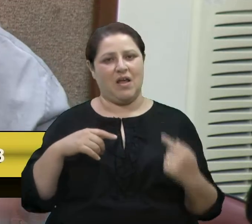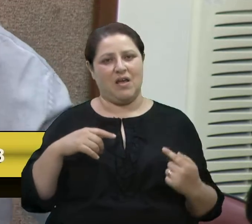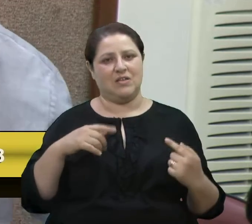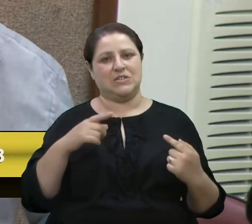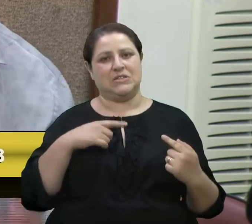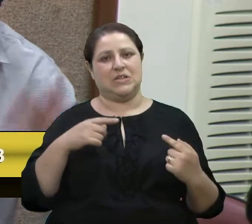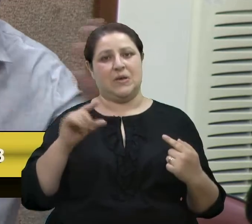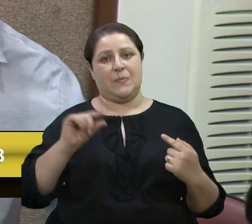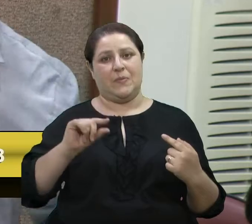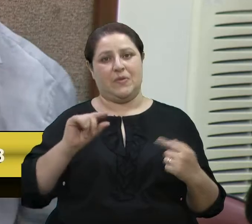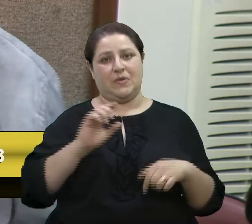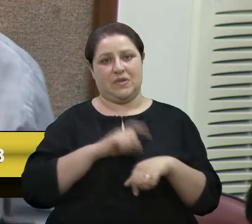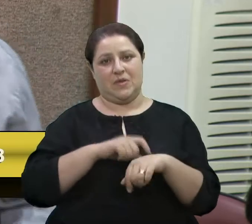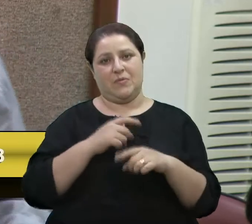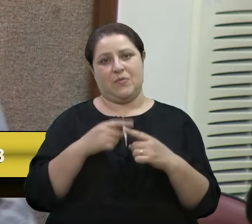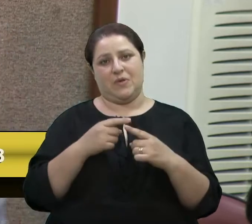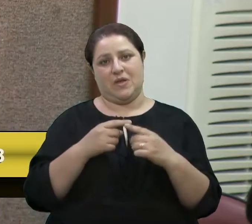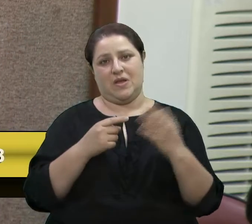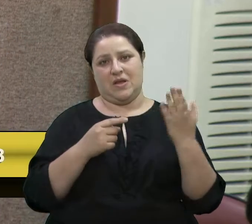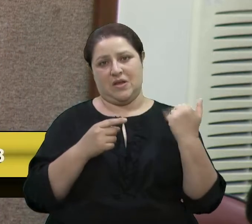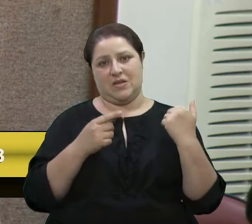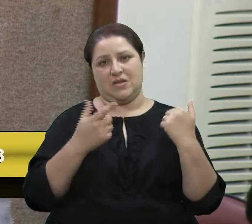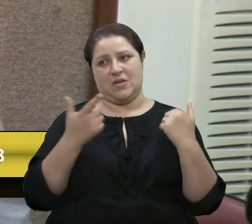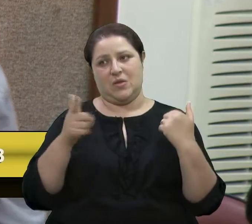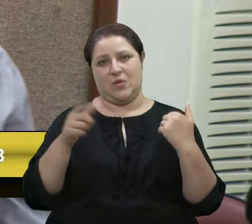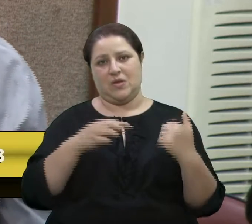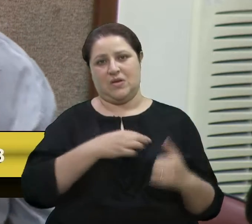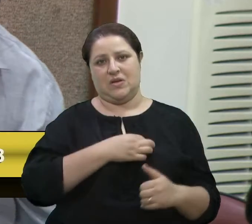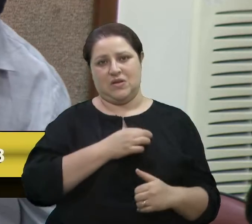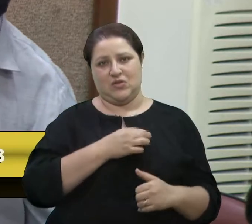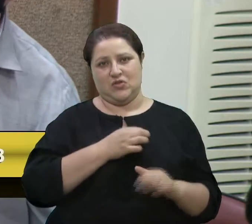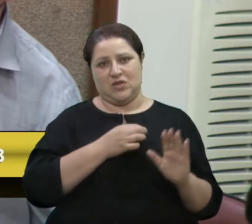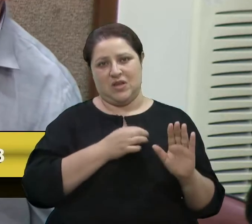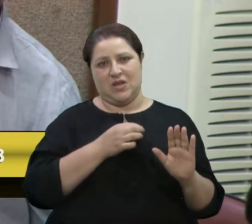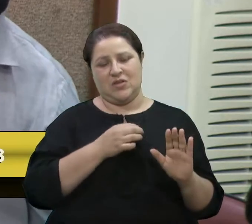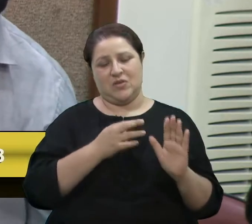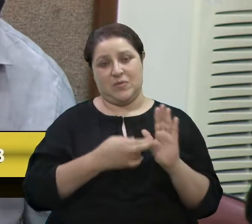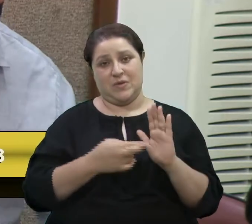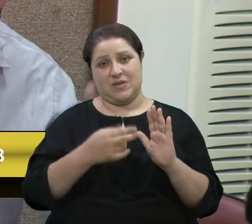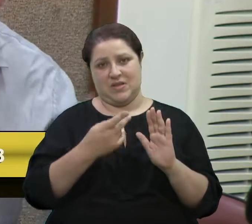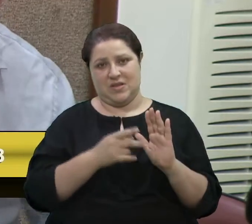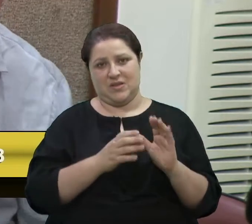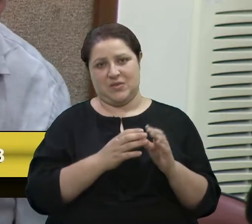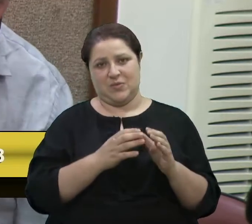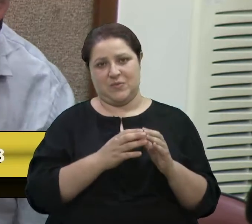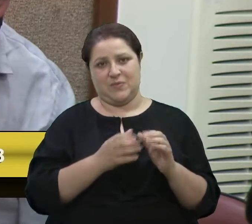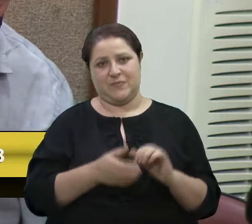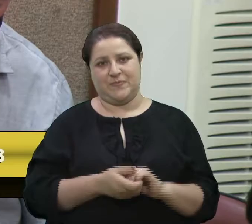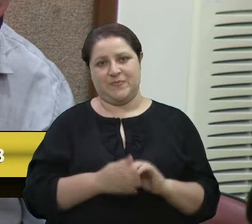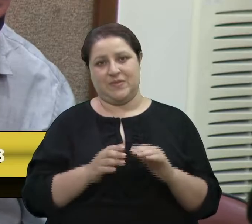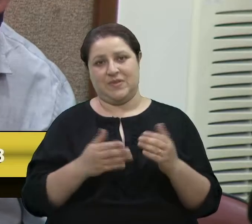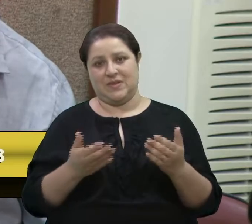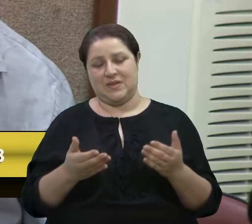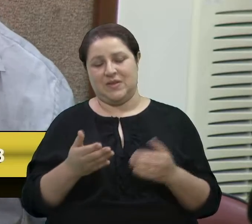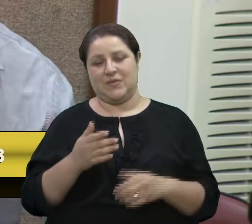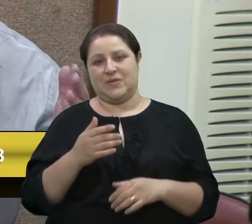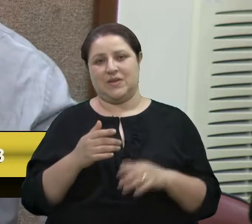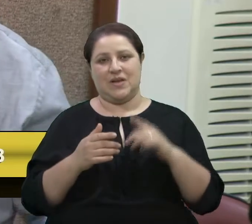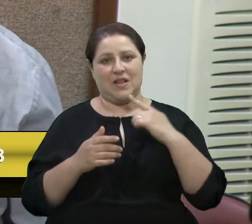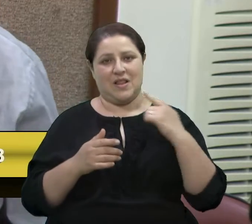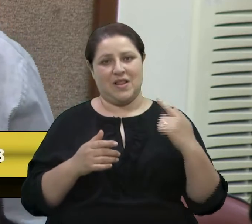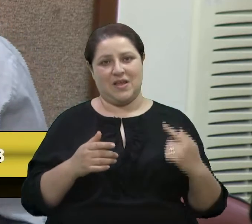antes era outro candidato que representava esse grupo. Então, sim, vereadora Grades, então,